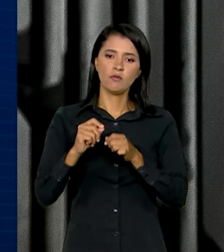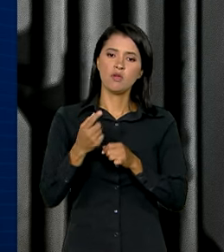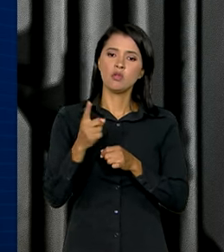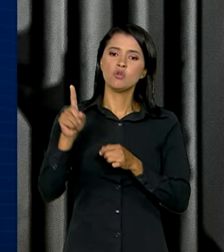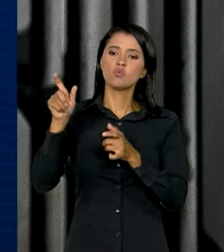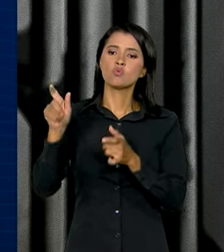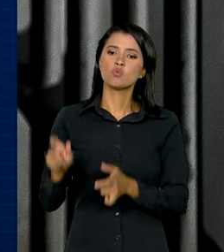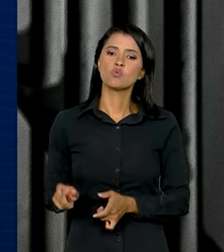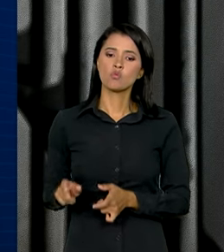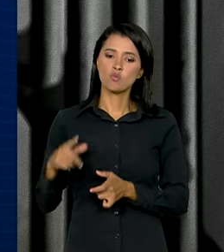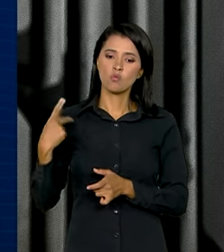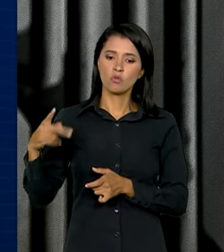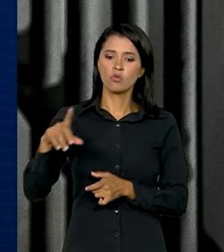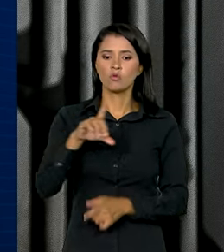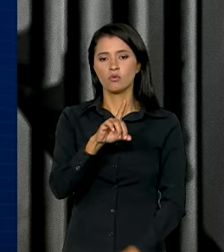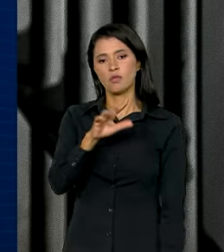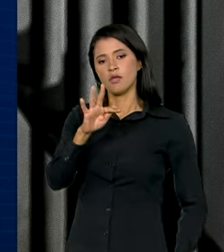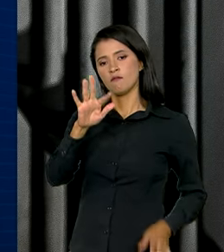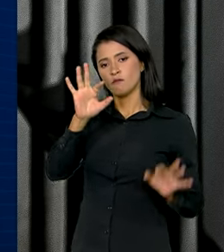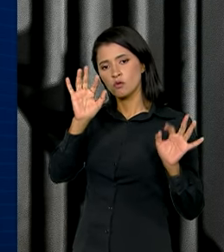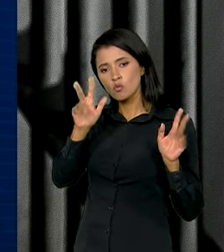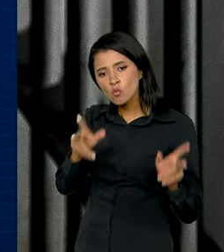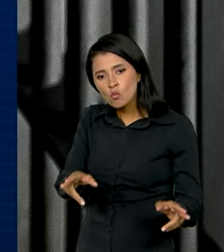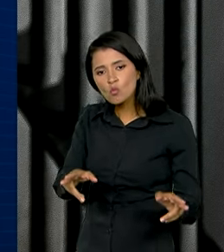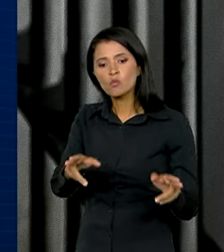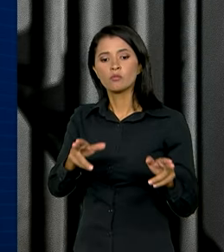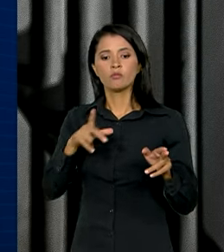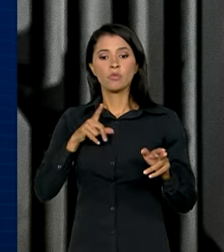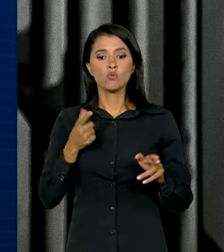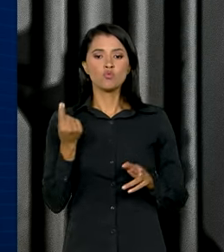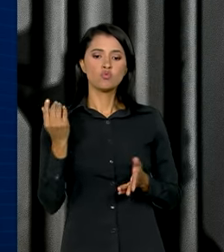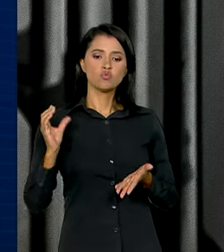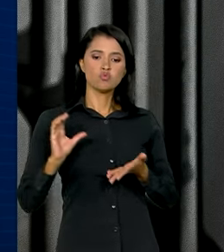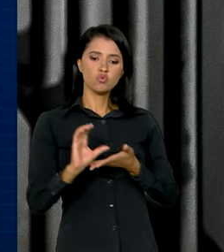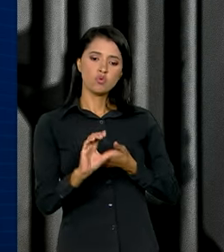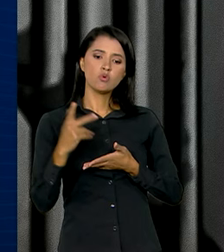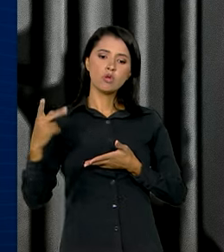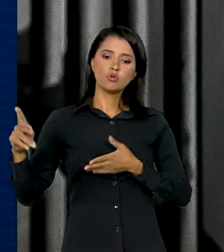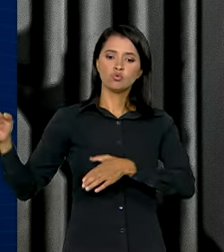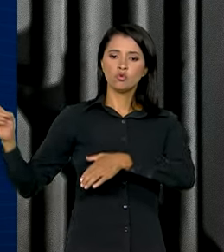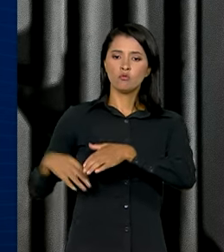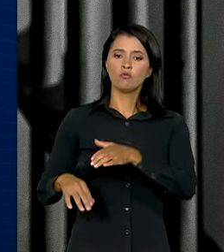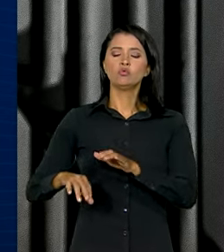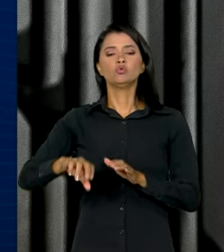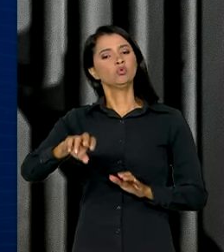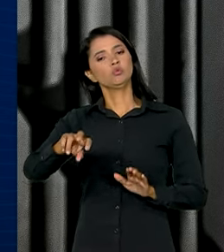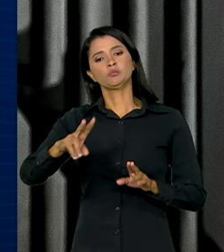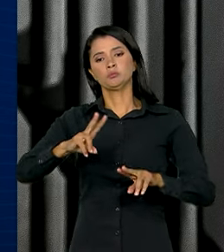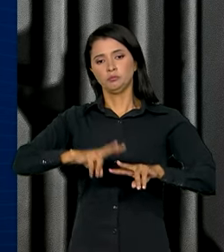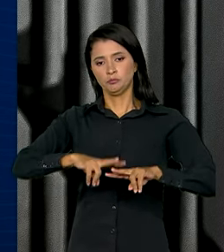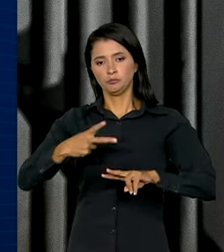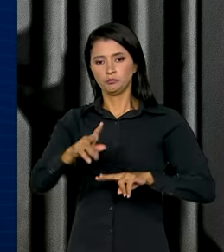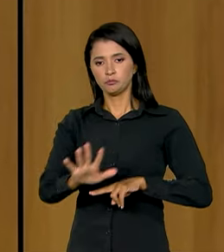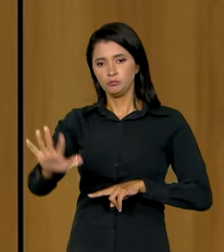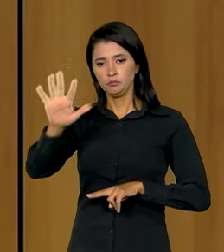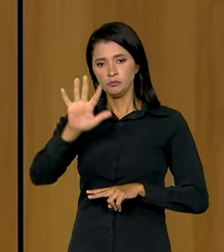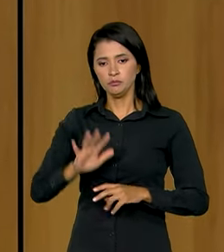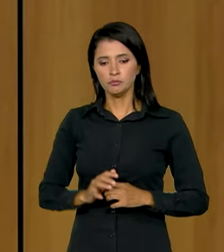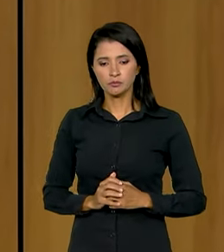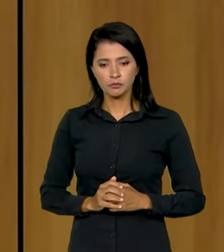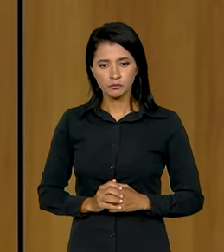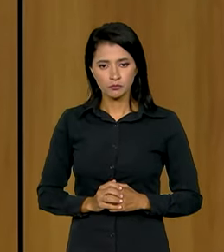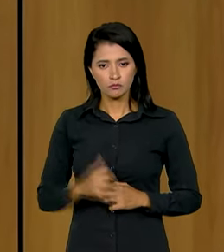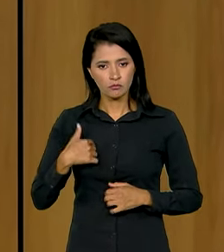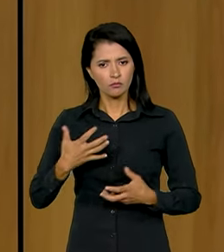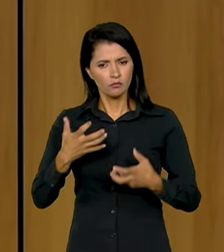unidade do Distrito Federal. Os recursos virão do Fundo Penitenciário Nacional. Eu